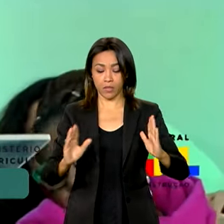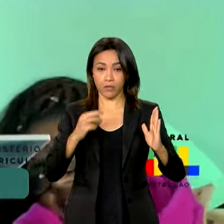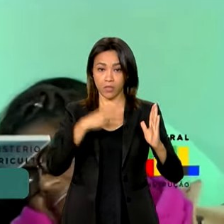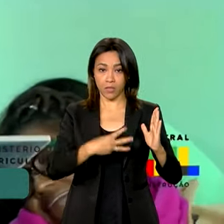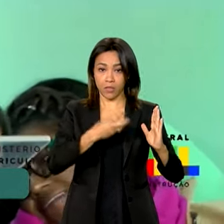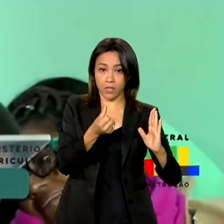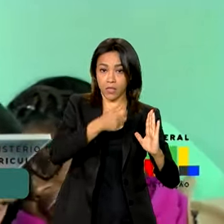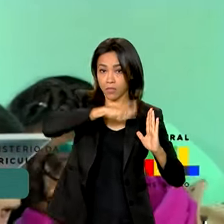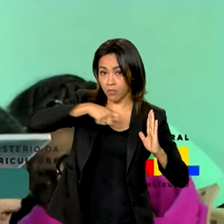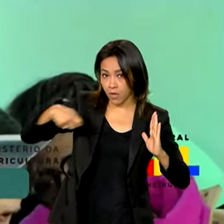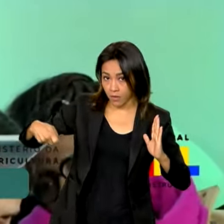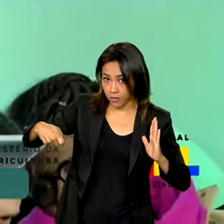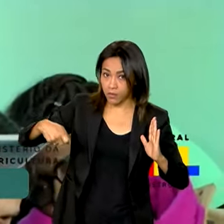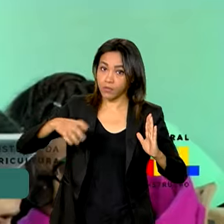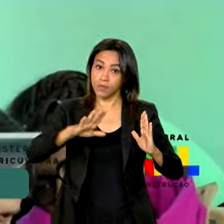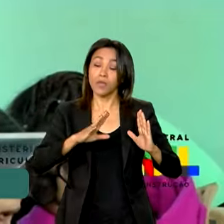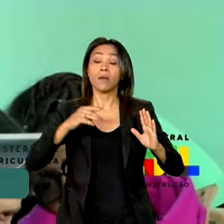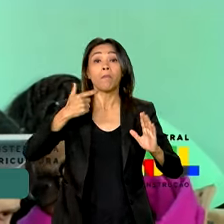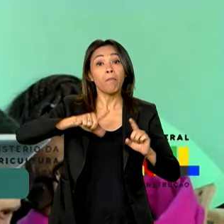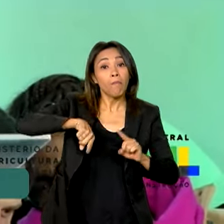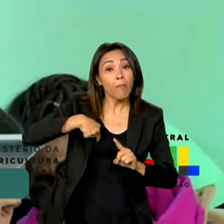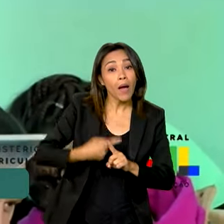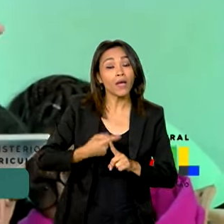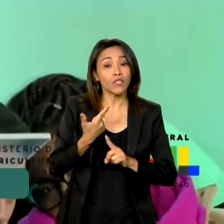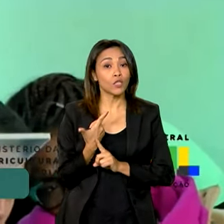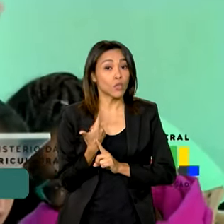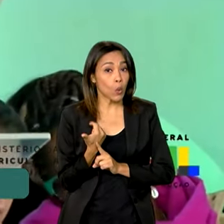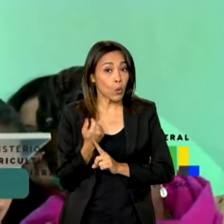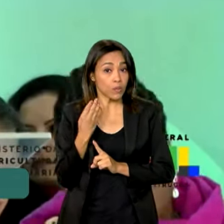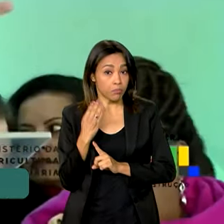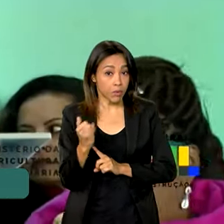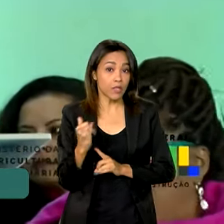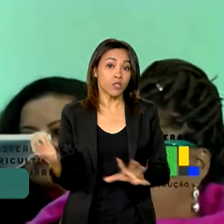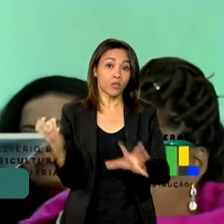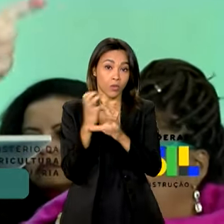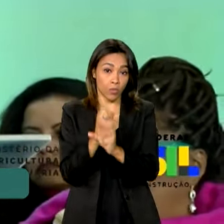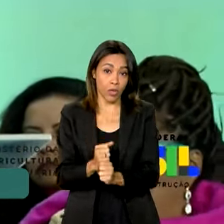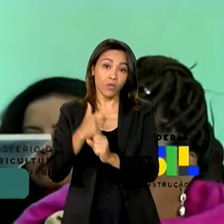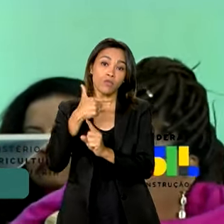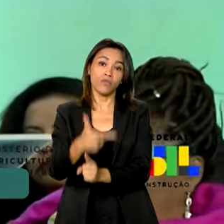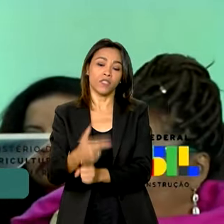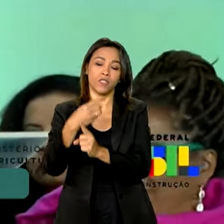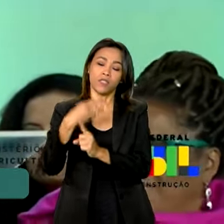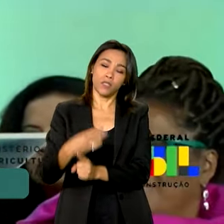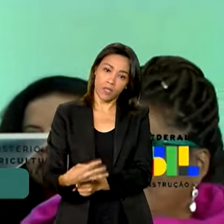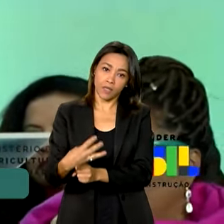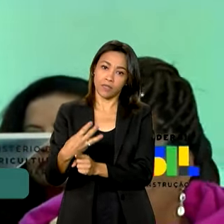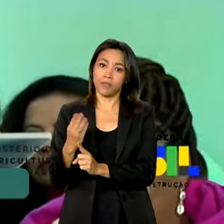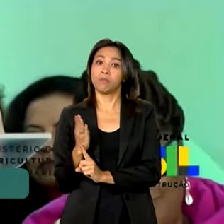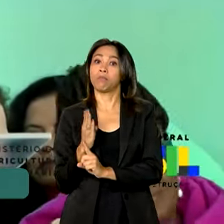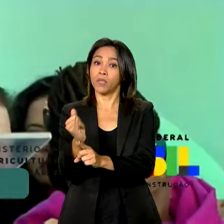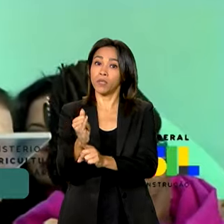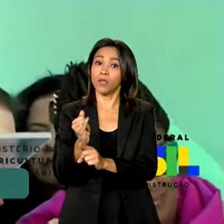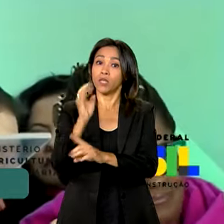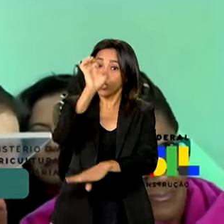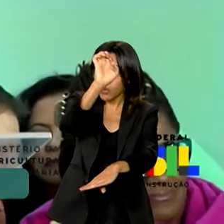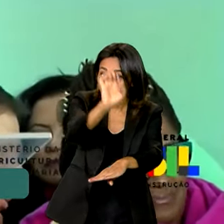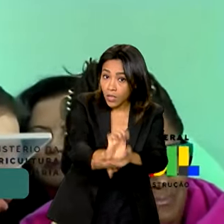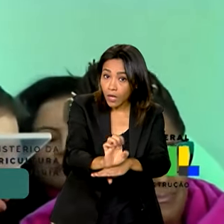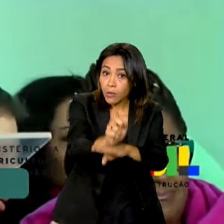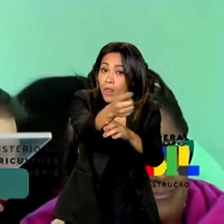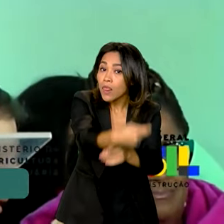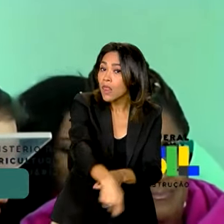o que significa, Fávara, mais 12 bilhões. Serão 23 bilhões que o Estado do Rio Grande do Sul